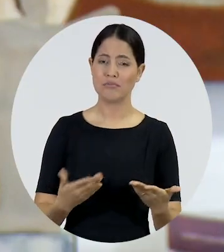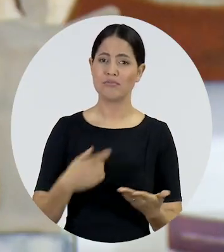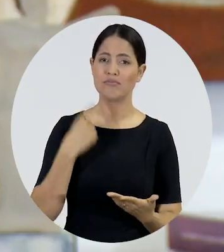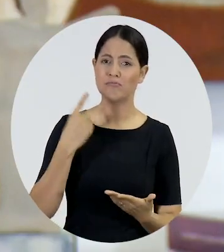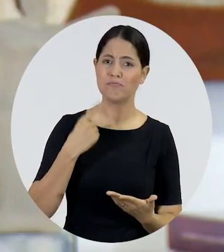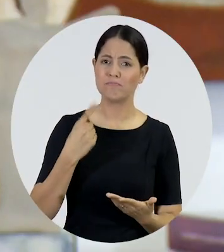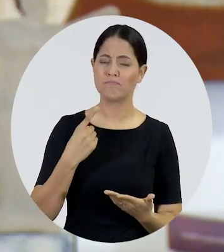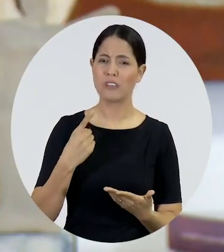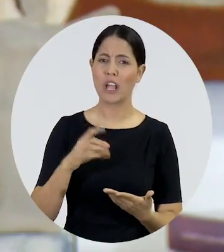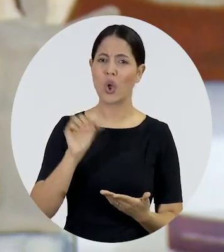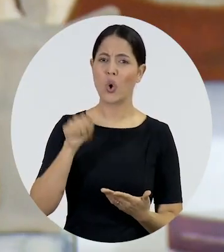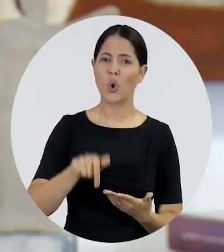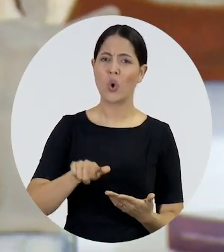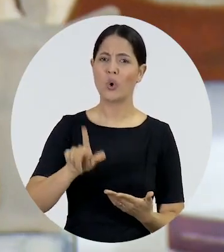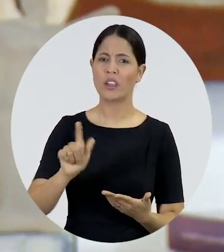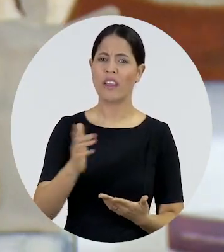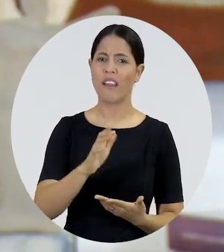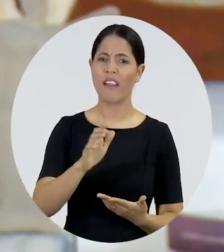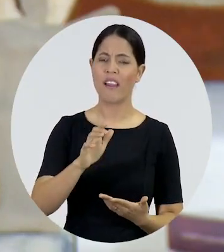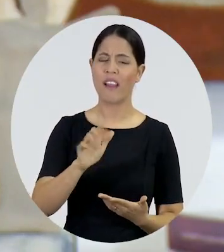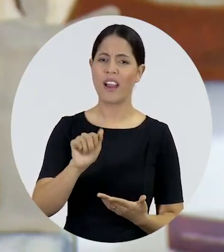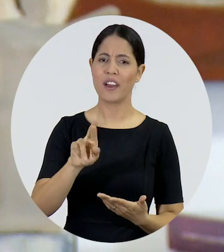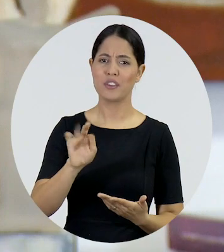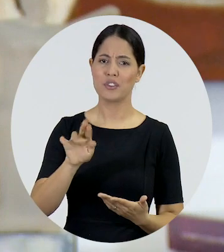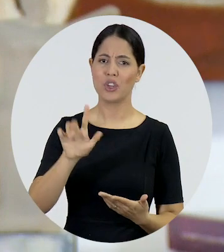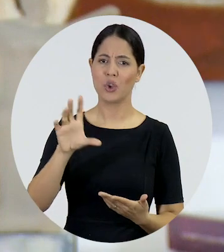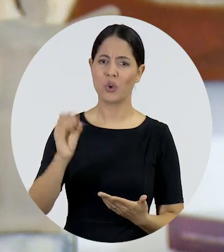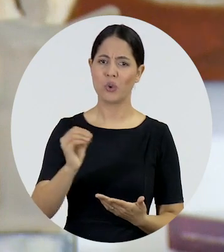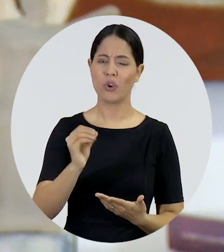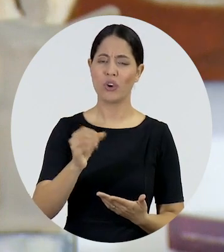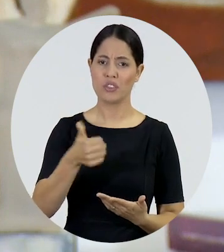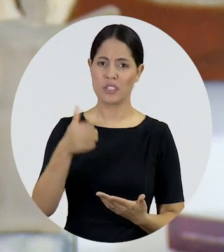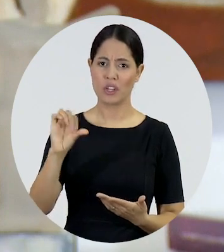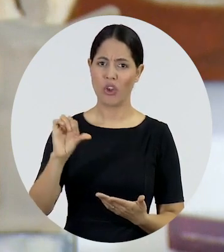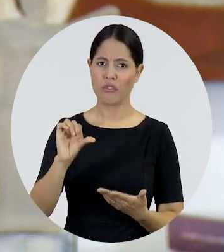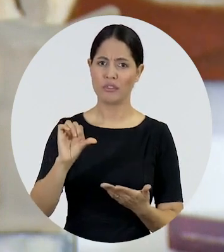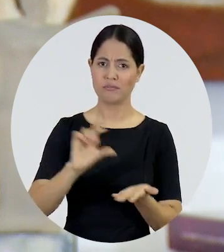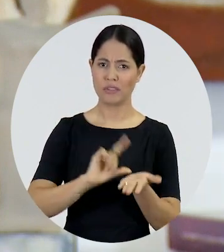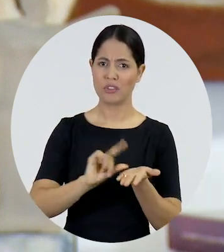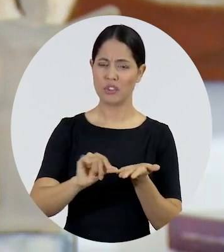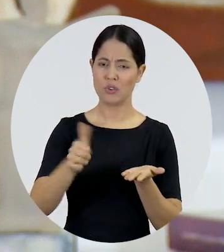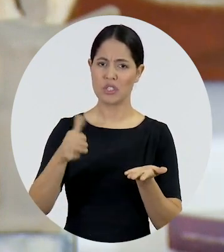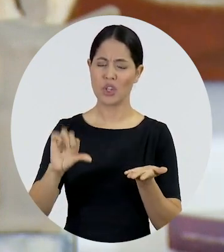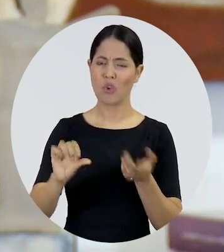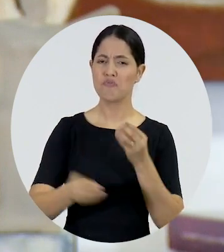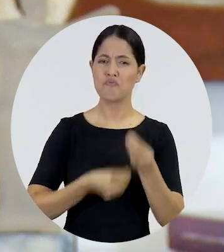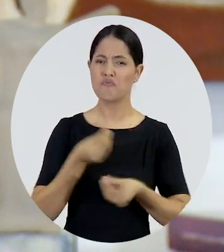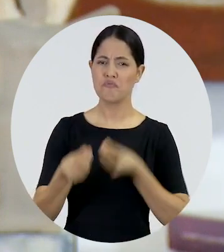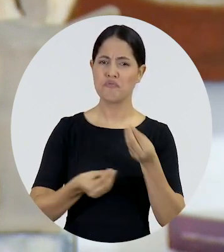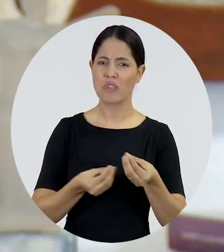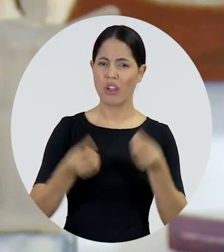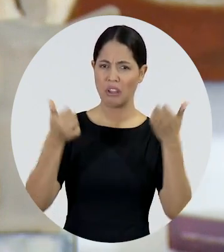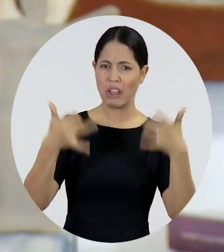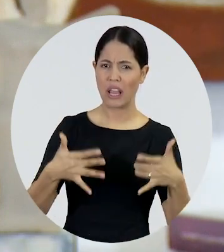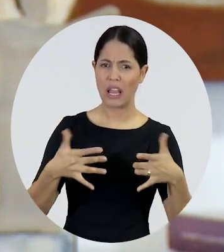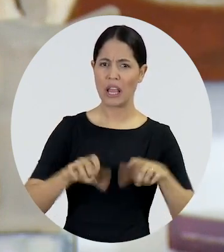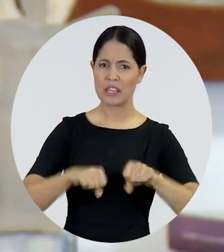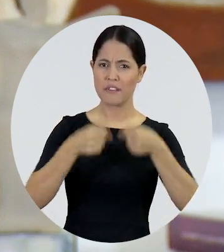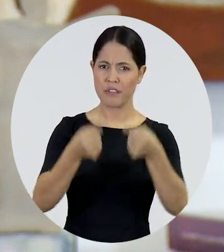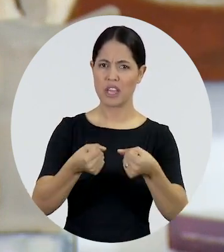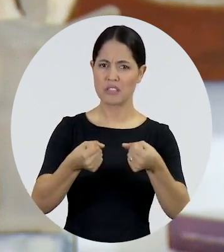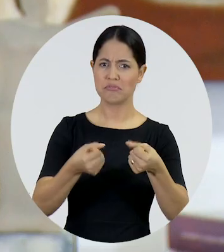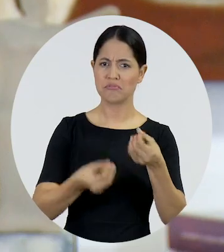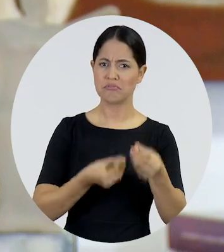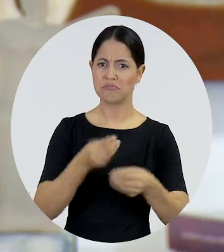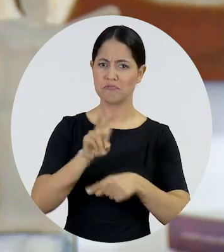Artigo 19 tem todo um projeto de ampla defesa da liberdade de expressão. Explica um pouquinho para a gente quais são as